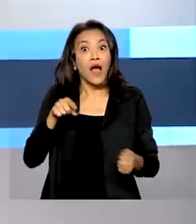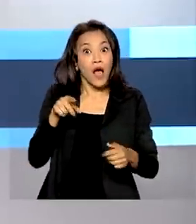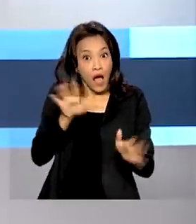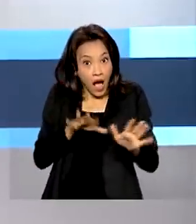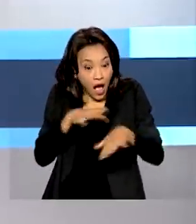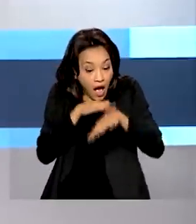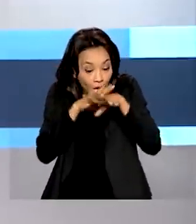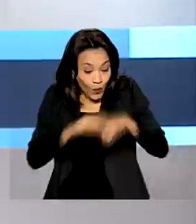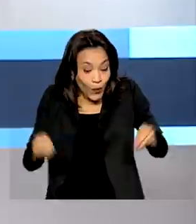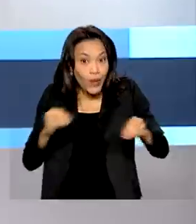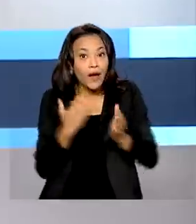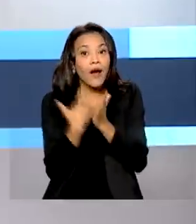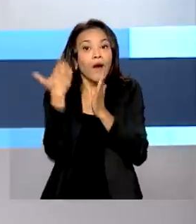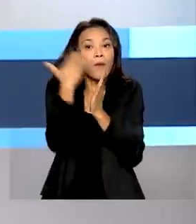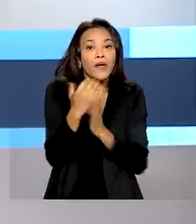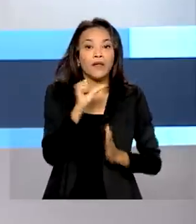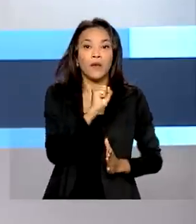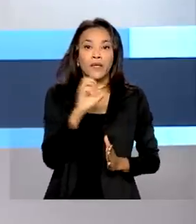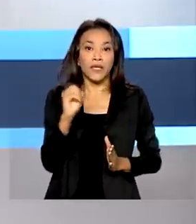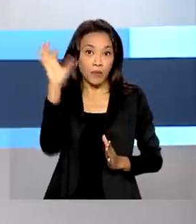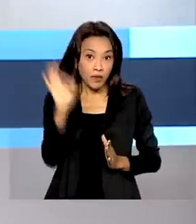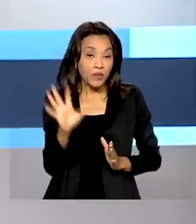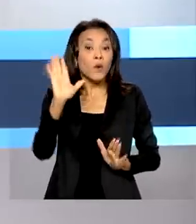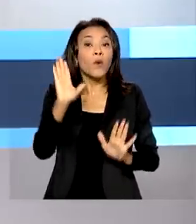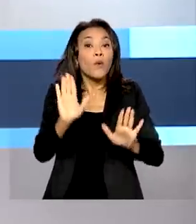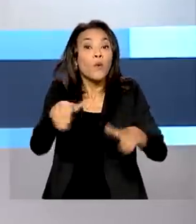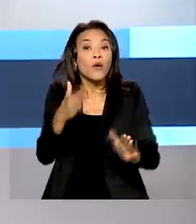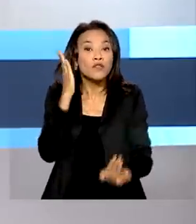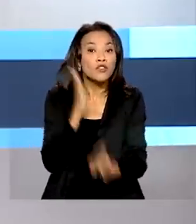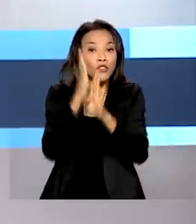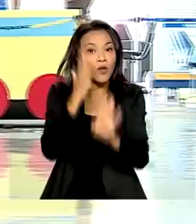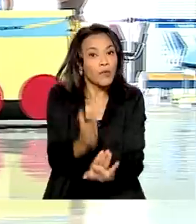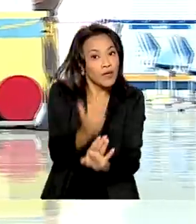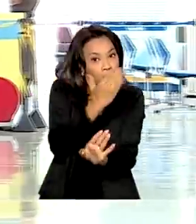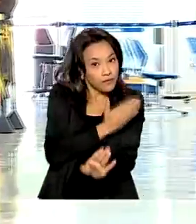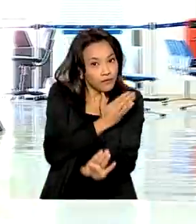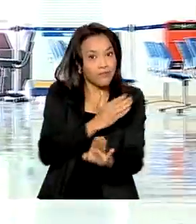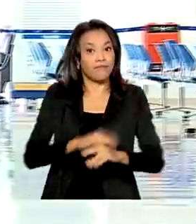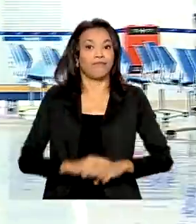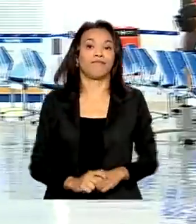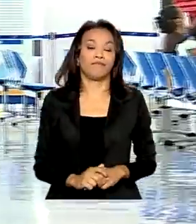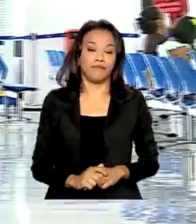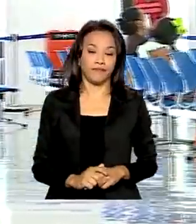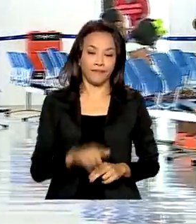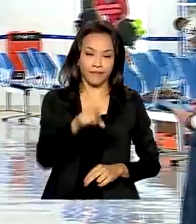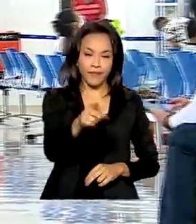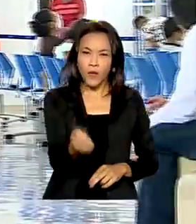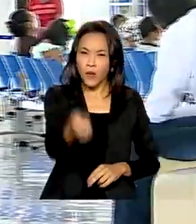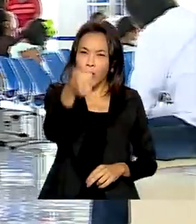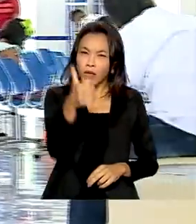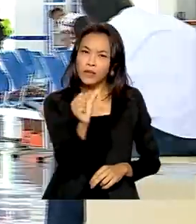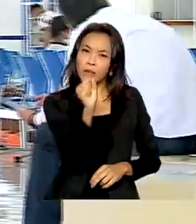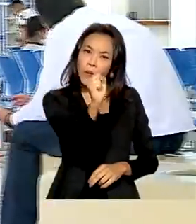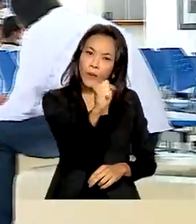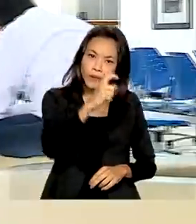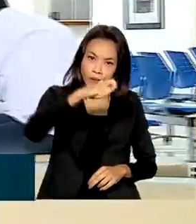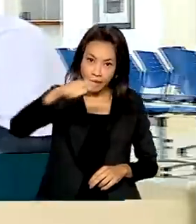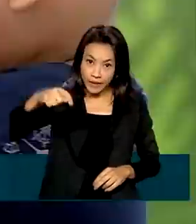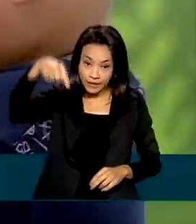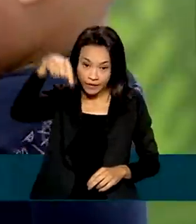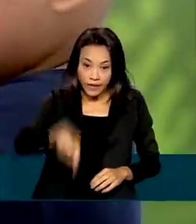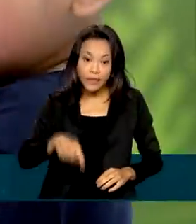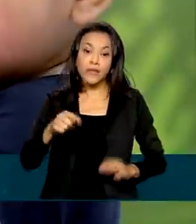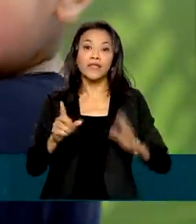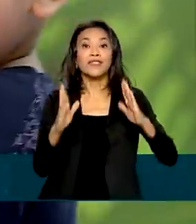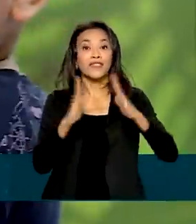aumentam em mais de 80% quando o diagnóstico é precoce. Há quase oito meses, esse hospital